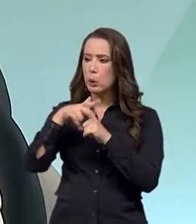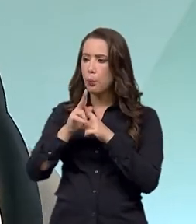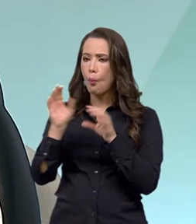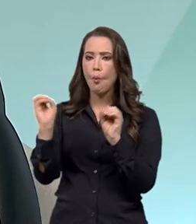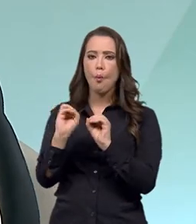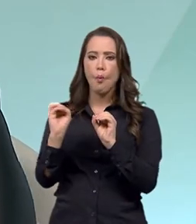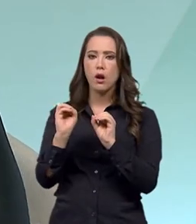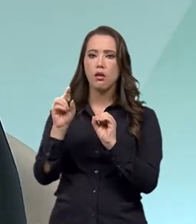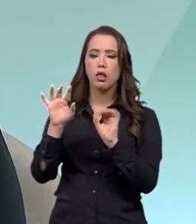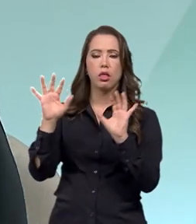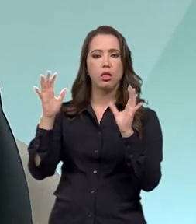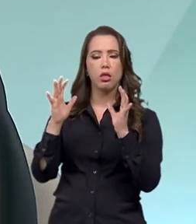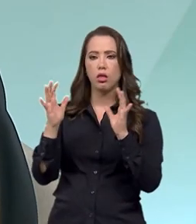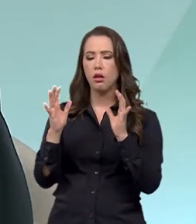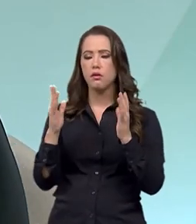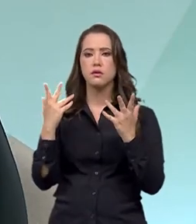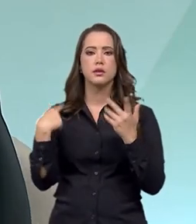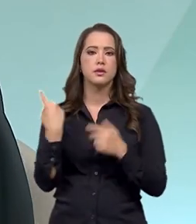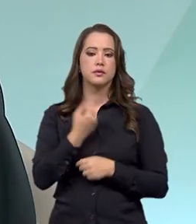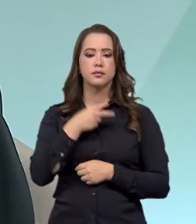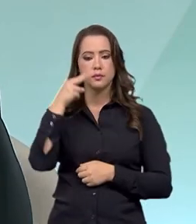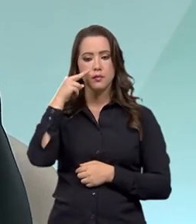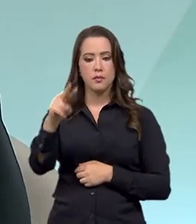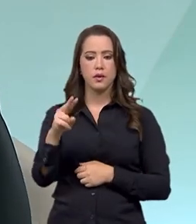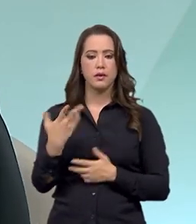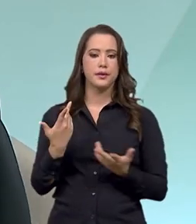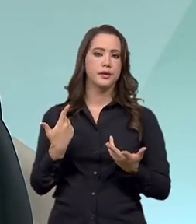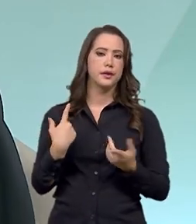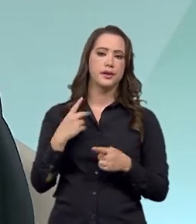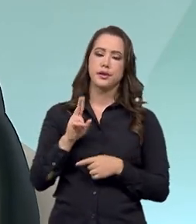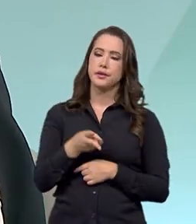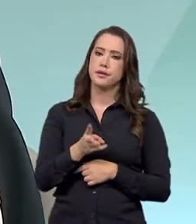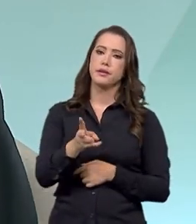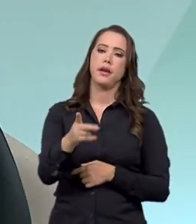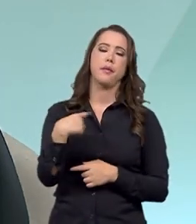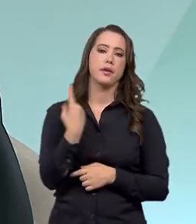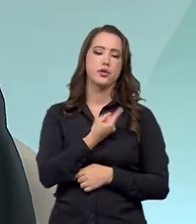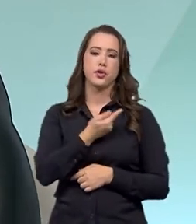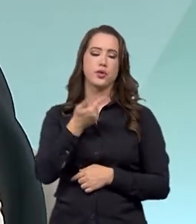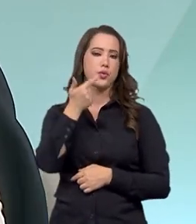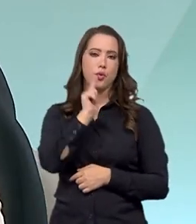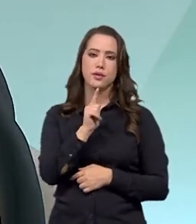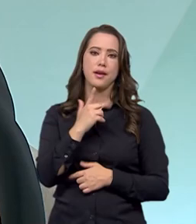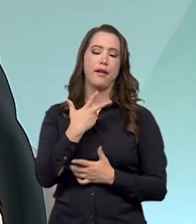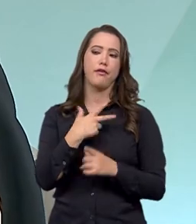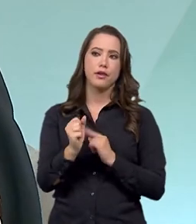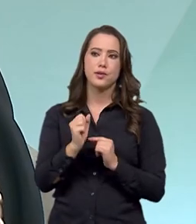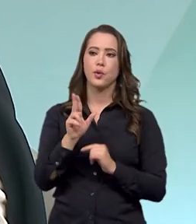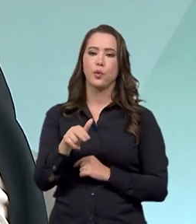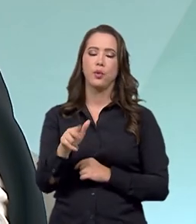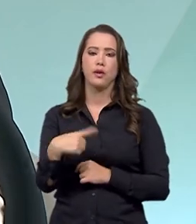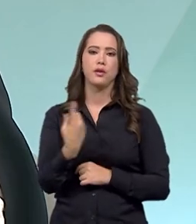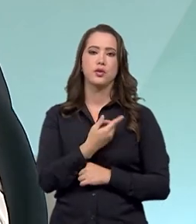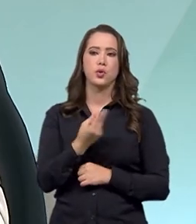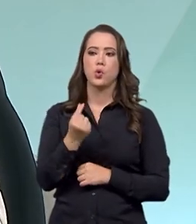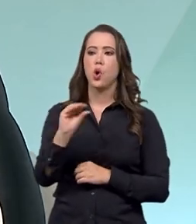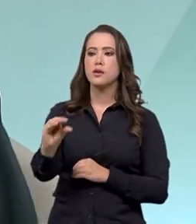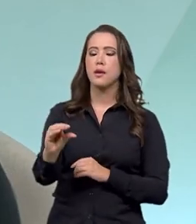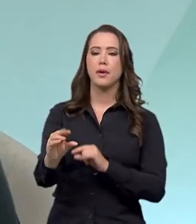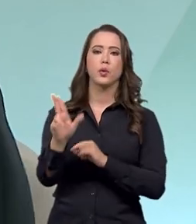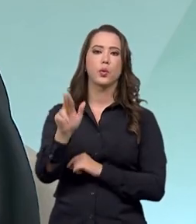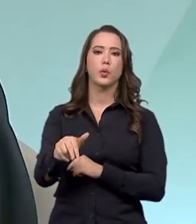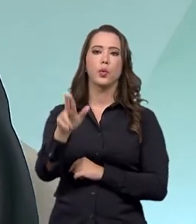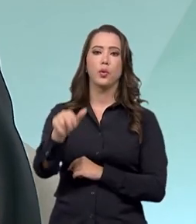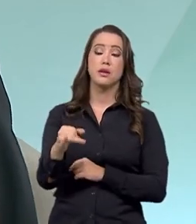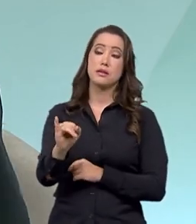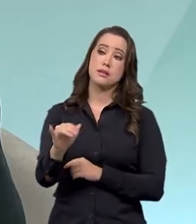adequada. E acaba que a gente tem, vira um ciclo vicioso, que a gente não sai dele. E acaba que nunca teríamos orçamento suficiente